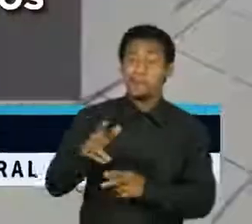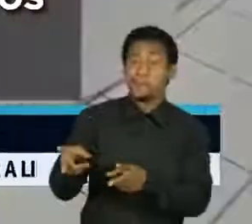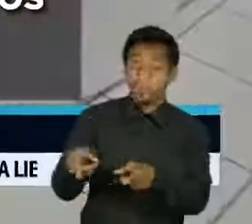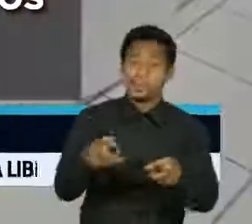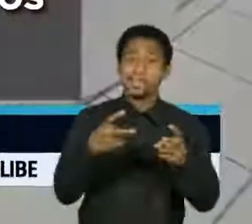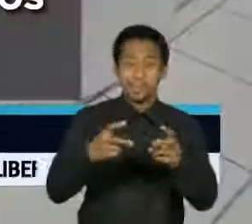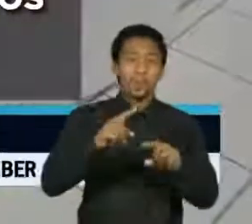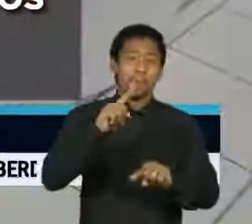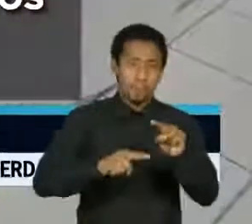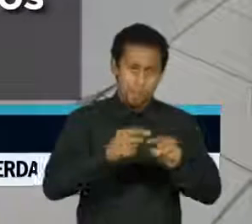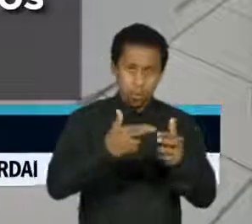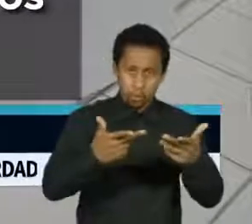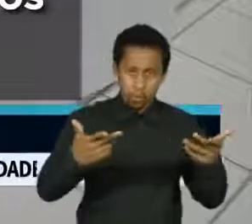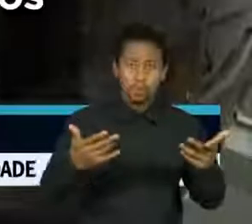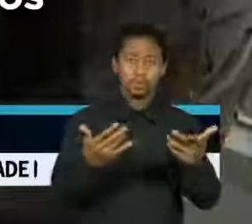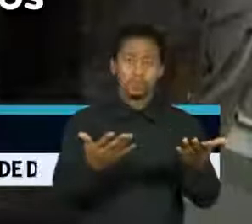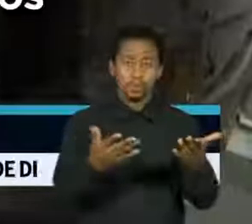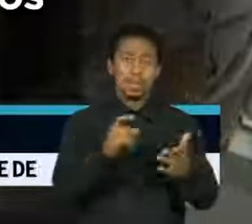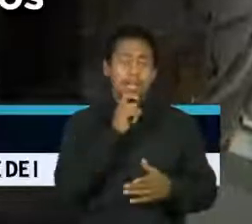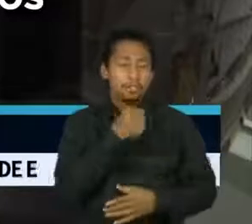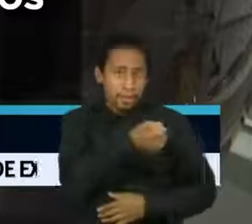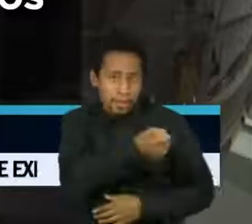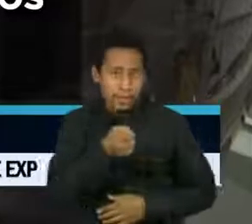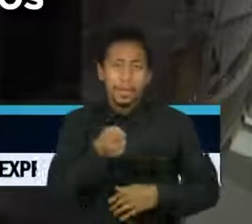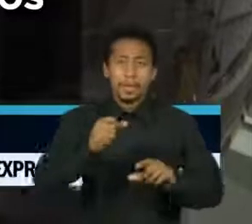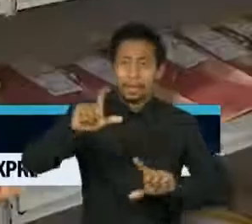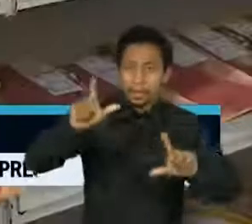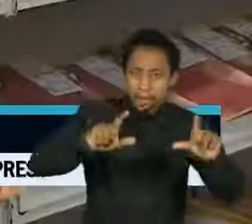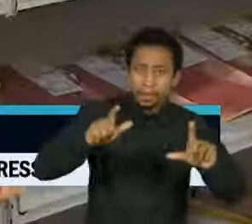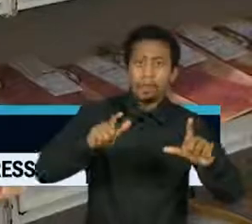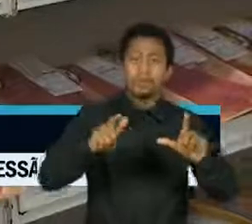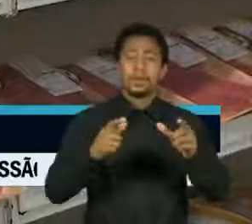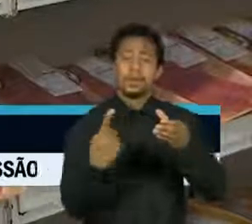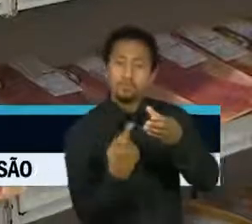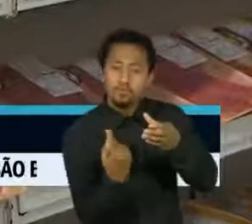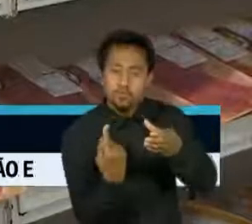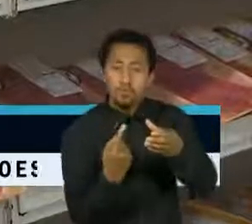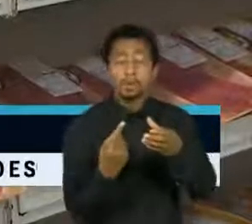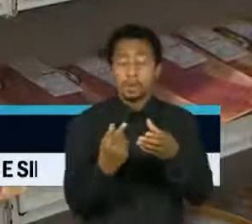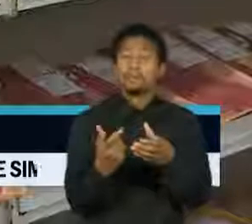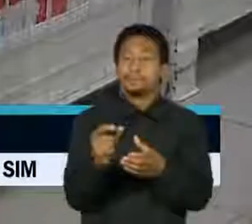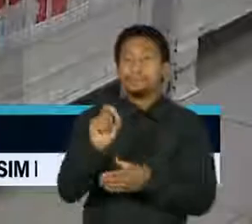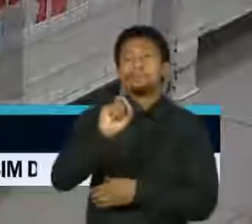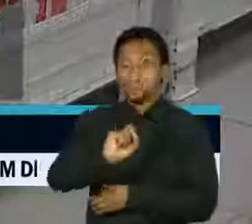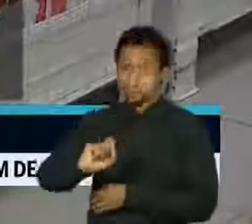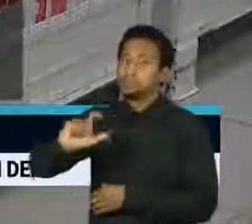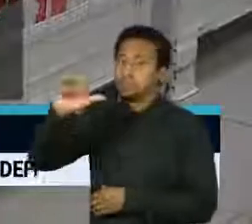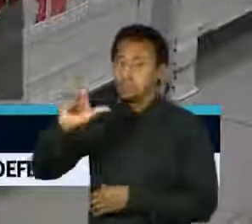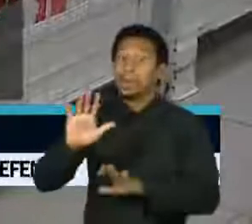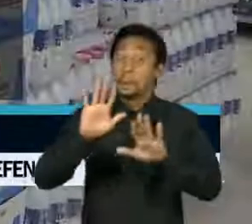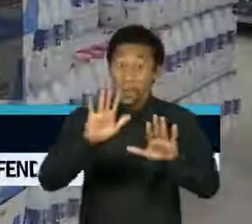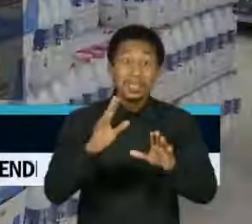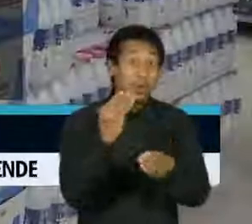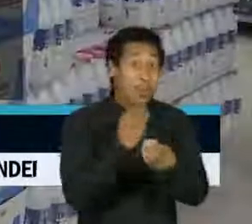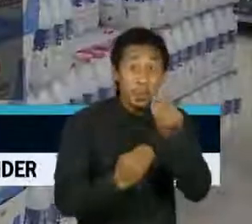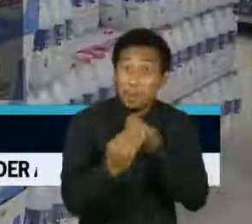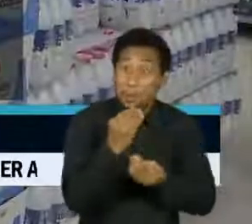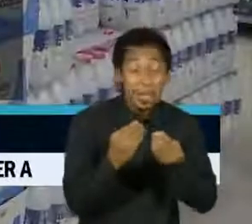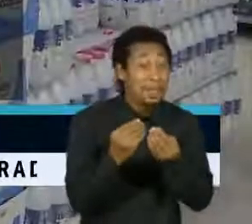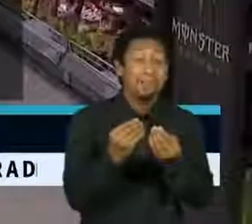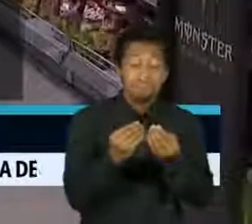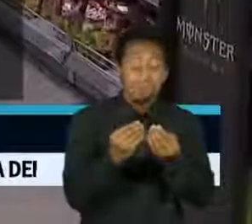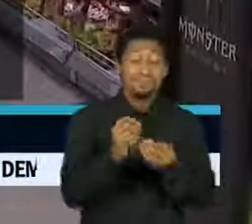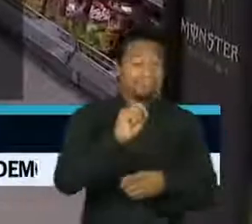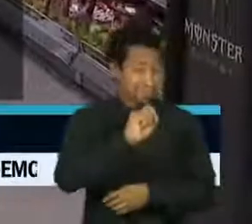residência, em especial de eletrodomésticos e equipamentos. Mas o maior impacto na taxa partiu da alimentação e bebidas,